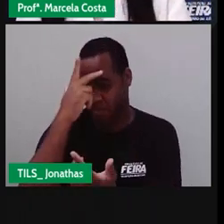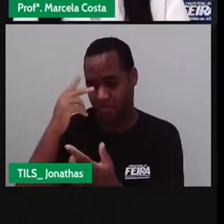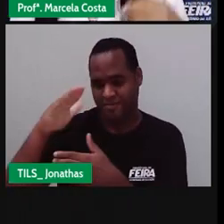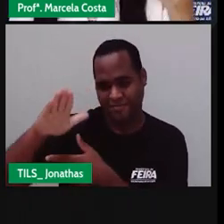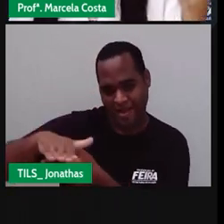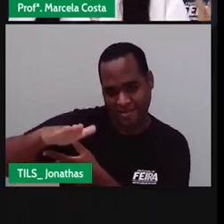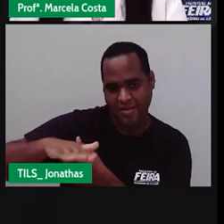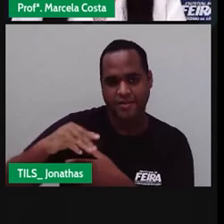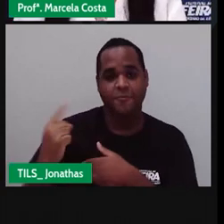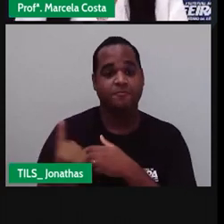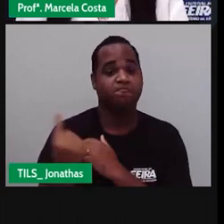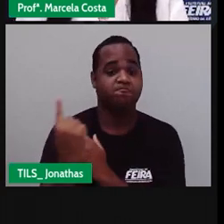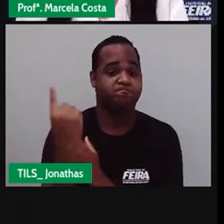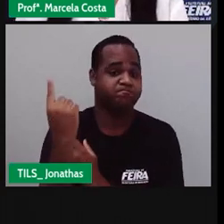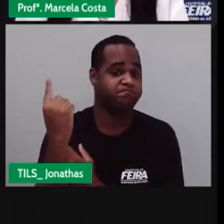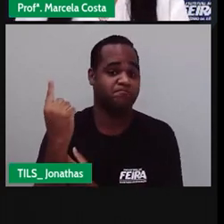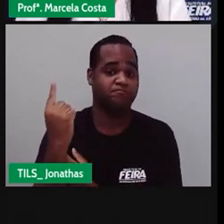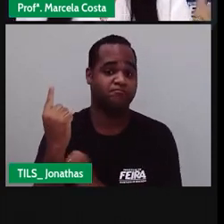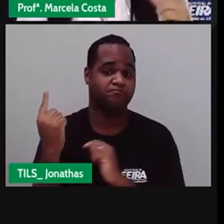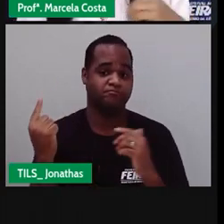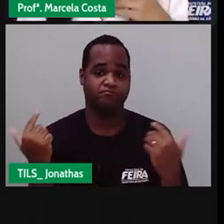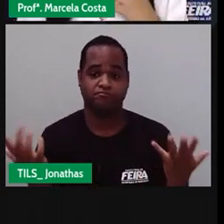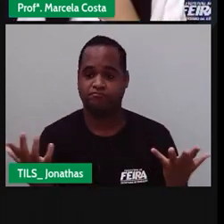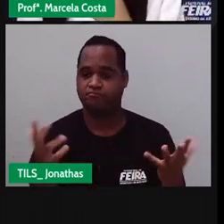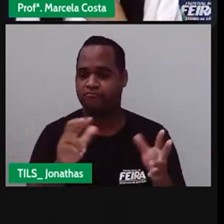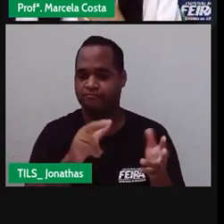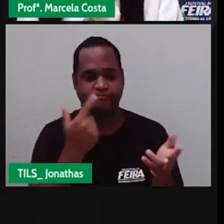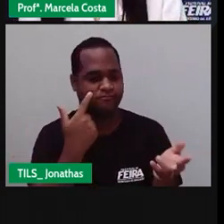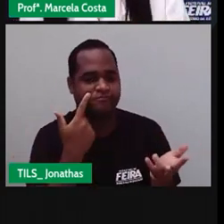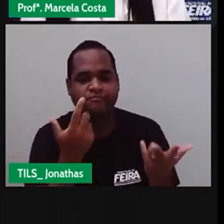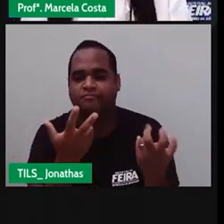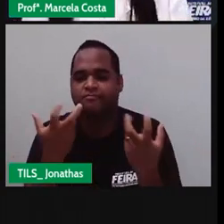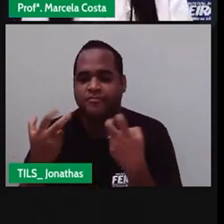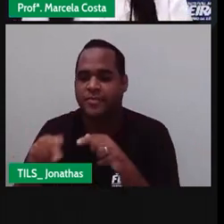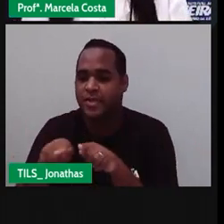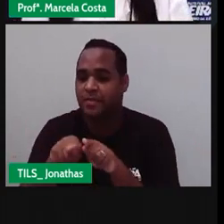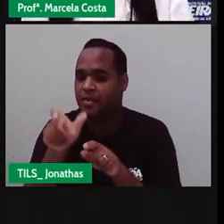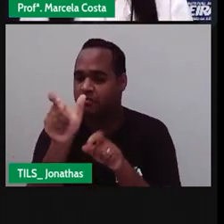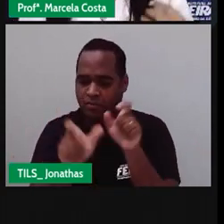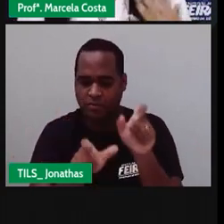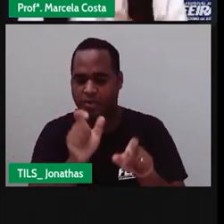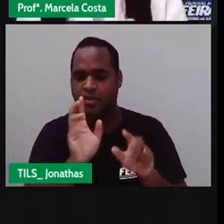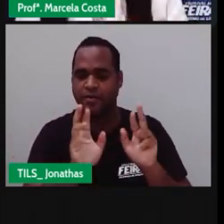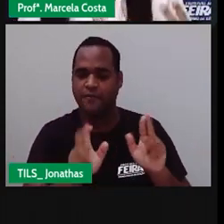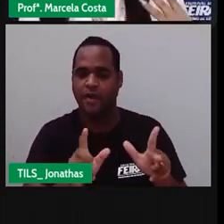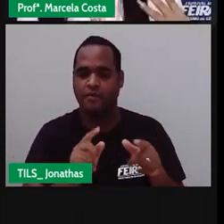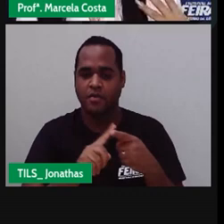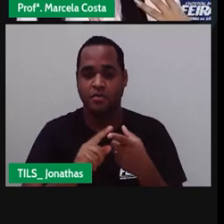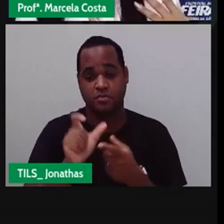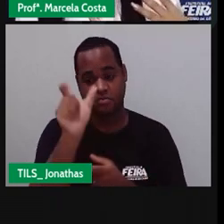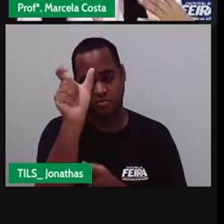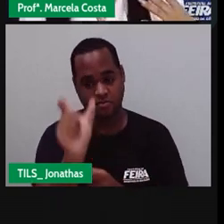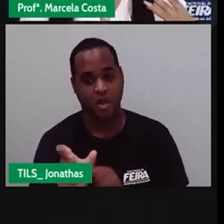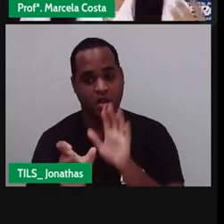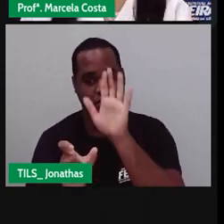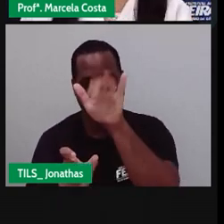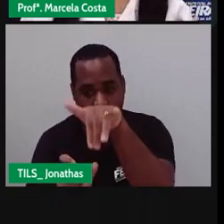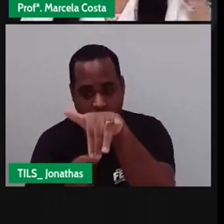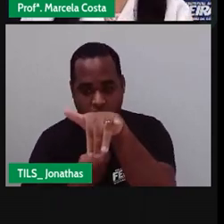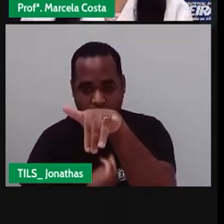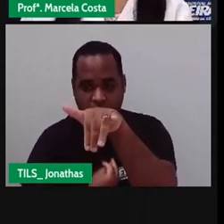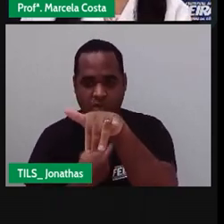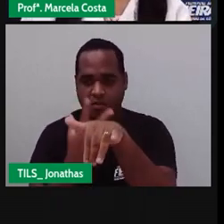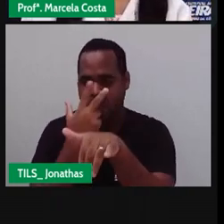baixinhas Pessoas altas Vai observar Características Diferentes Na personalidade Pessoas